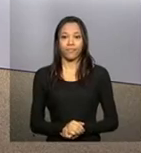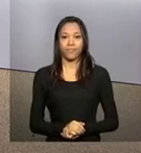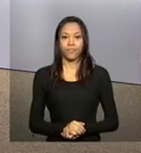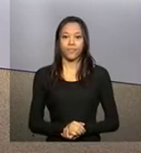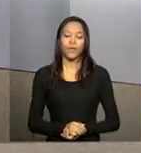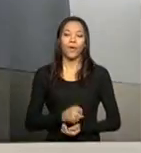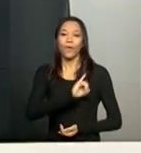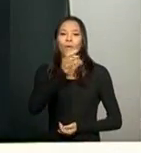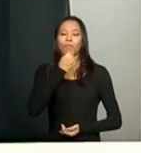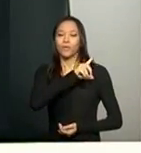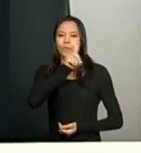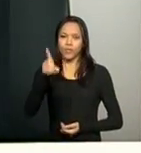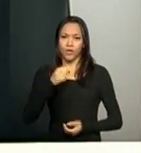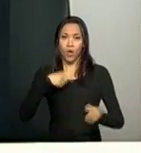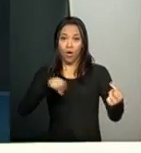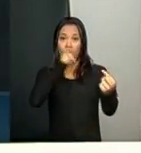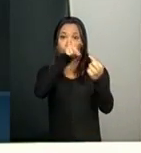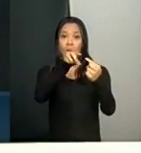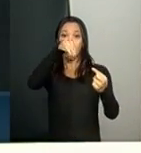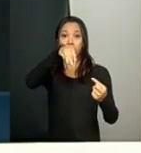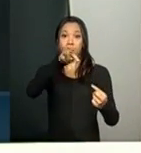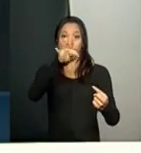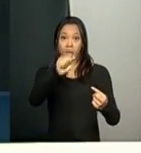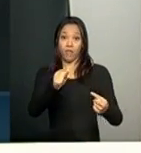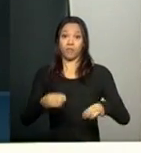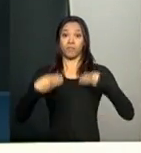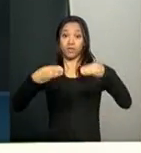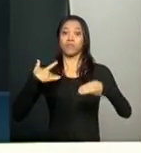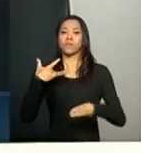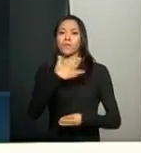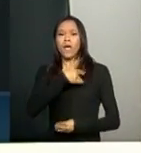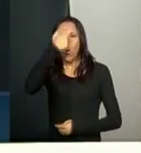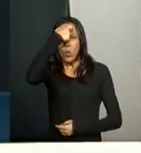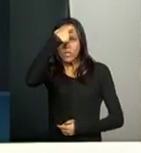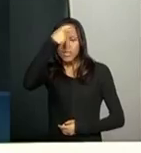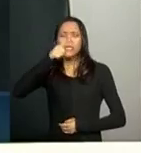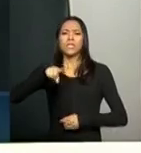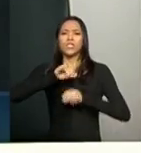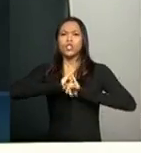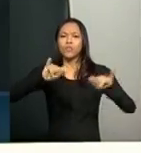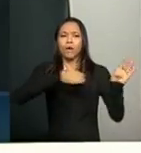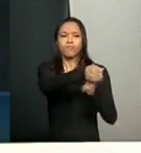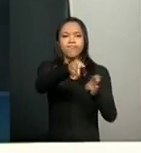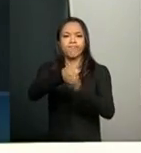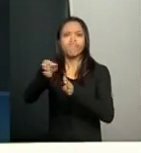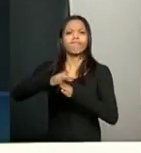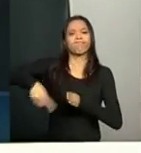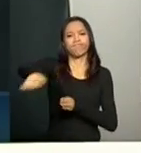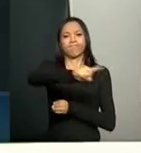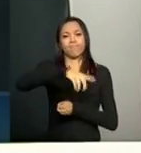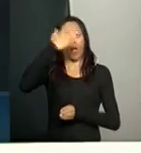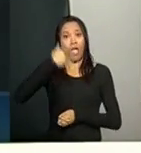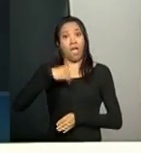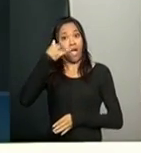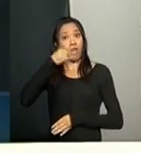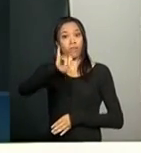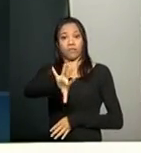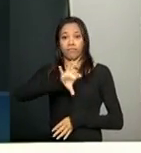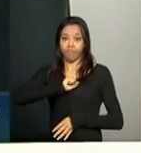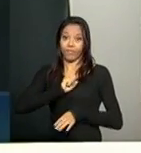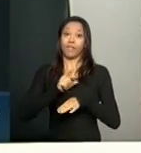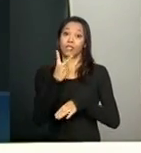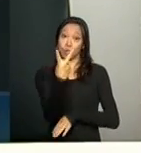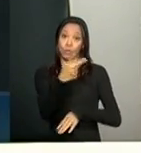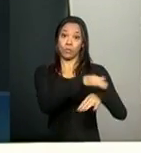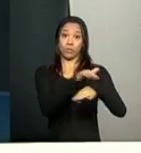Olá, bom dia, Malu. A meta do Ministério da Saúde é conscientizar e alertar a população sobre as formas de se prevenir dessas duas doenças.